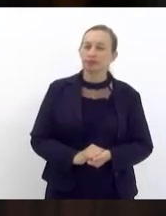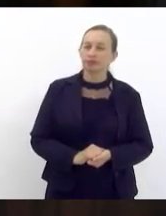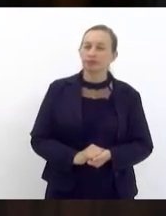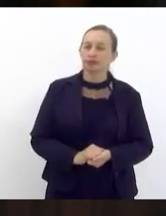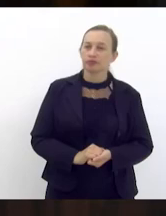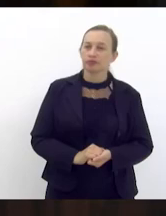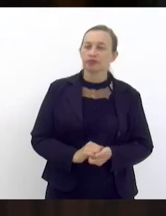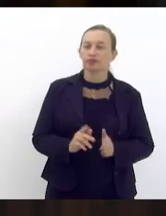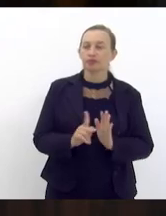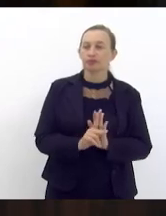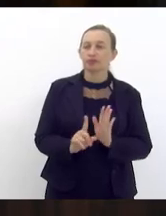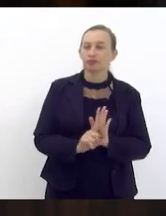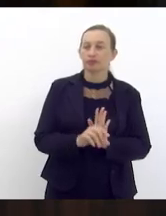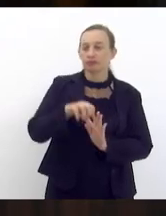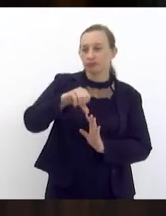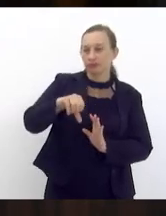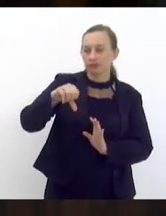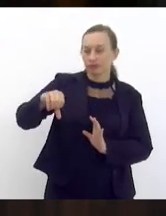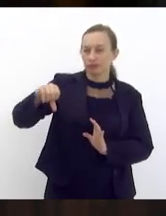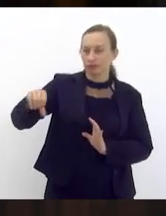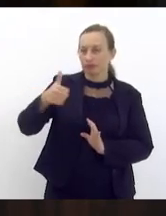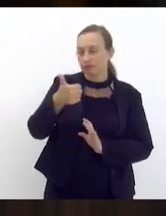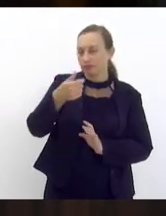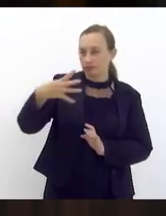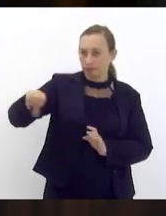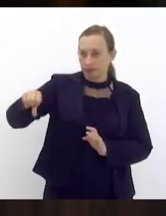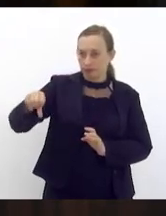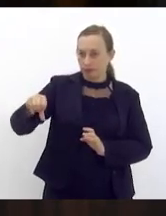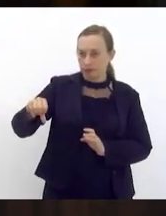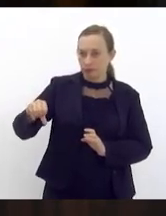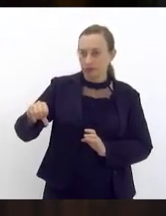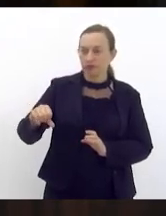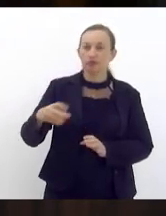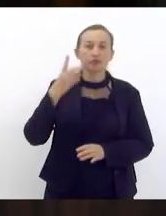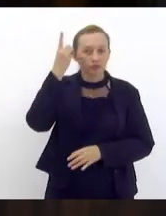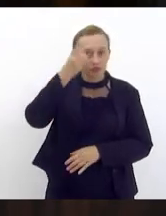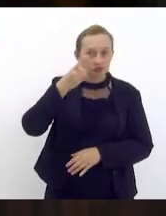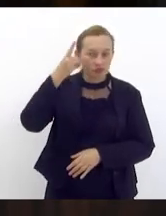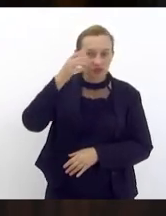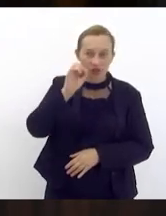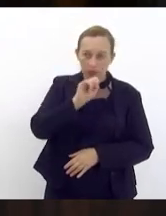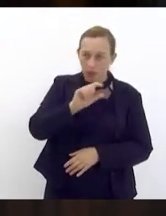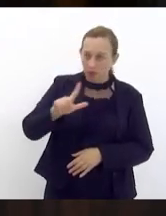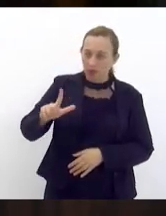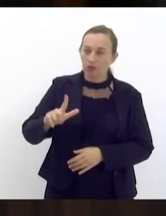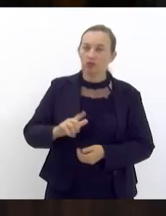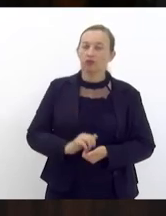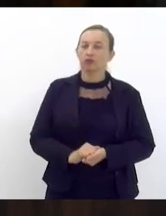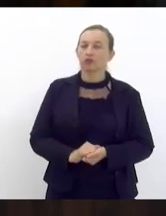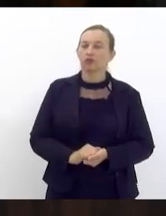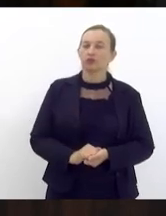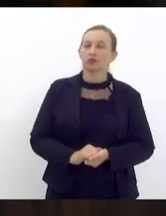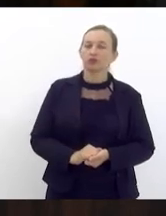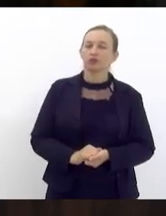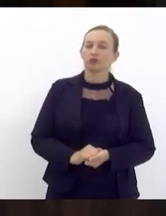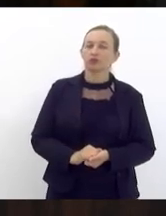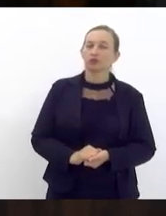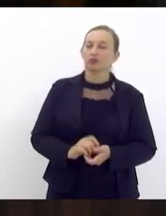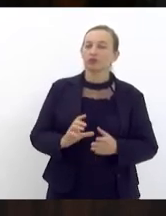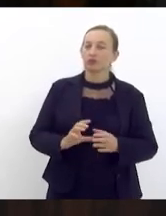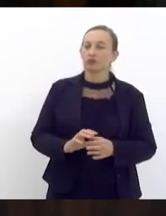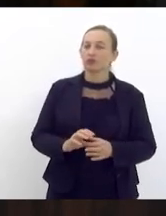projeto de lei 999 barra 2019 de autoria do deputado Felipe Pobel que autoriza o poder